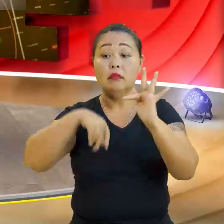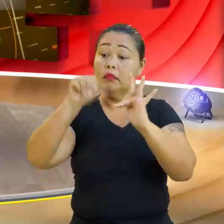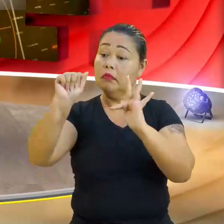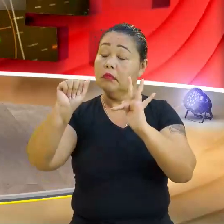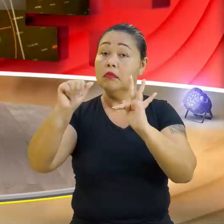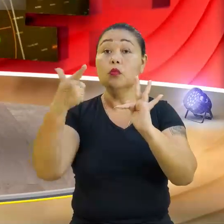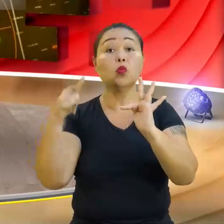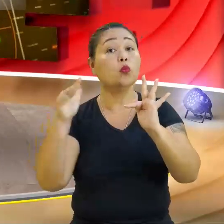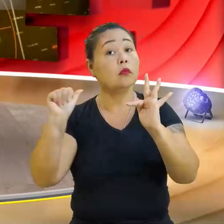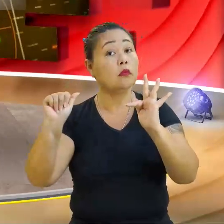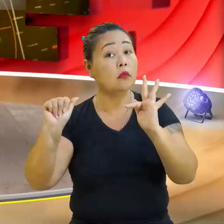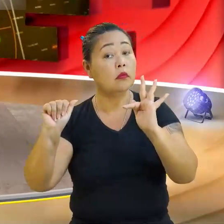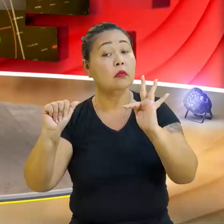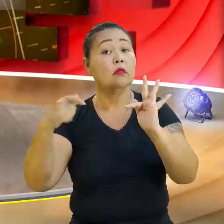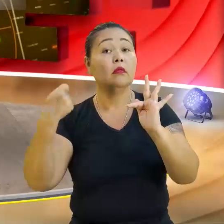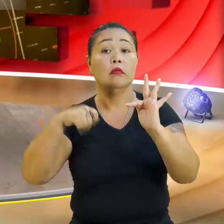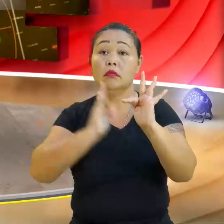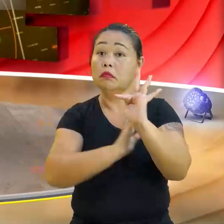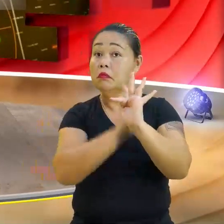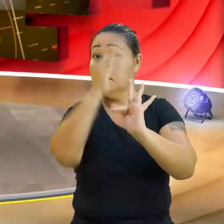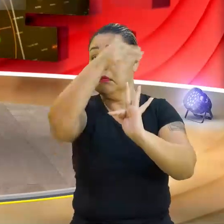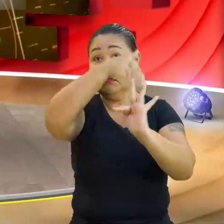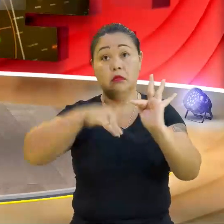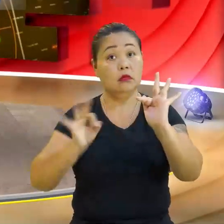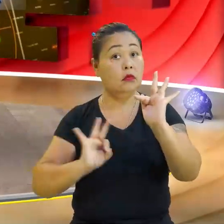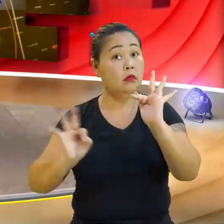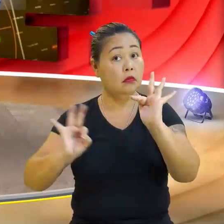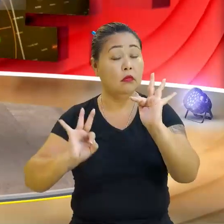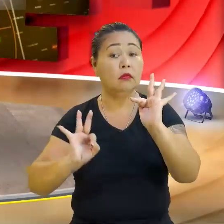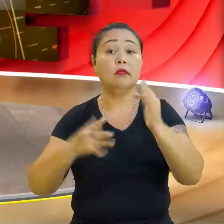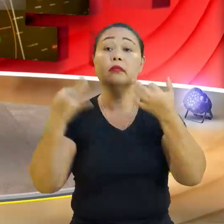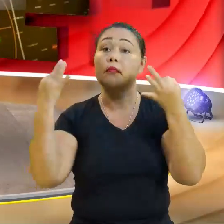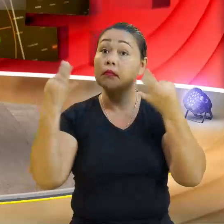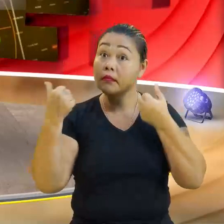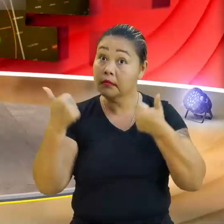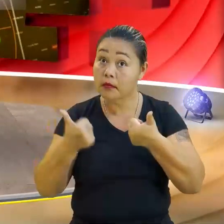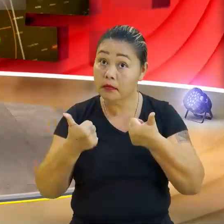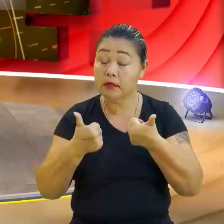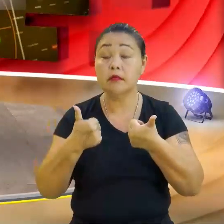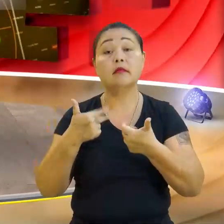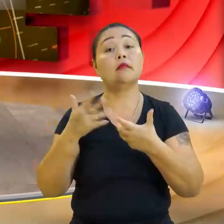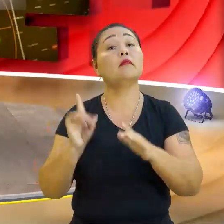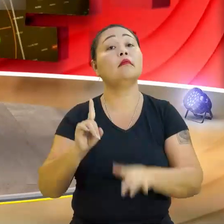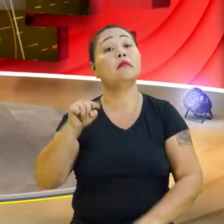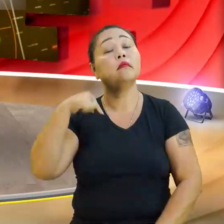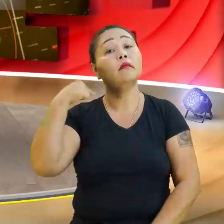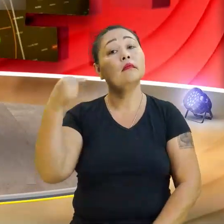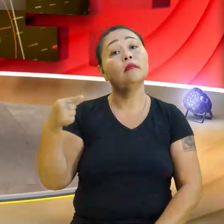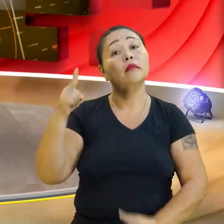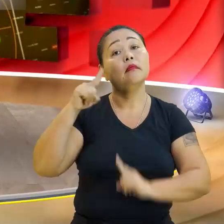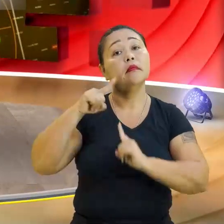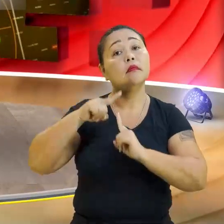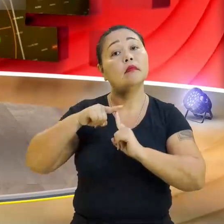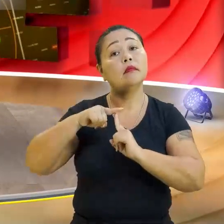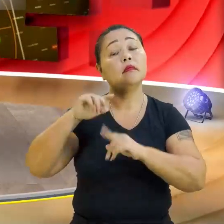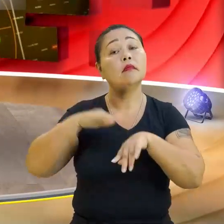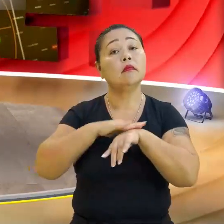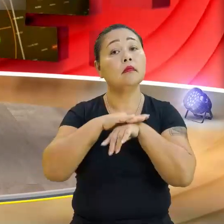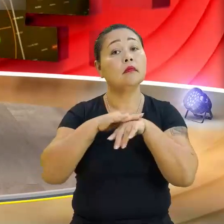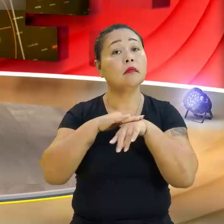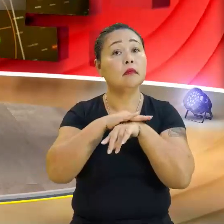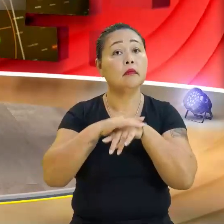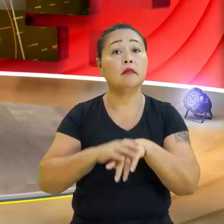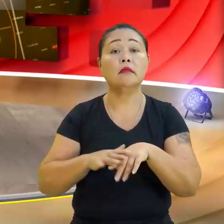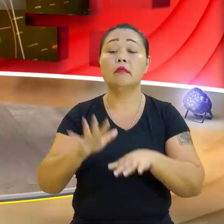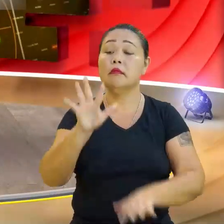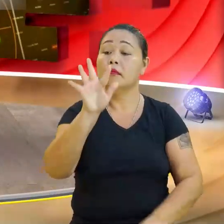a gente não tem A, não tem crescimento nem decrescimento. Perfeito. Vamos, então, ao outro tipo aqui. Vamos conversar. Função linear. Linear.